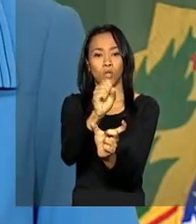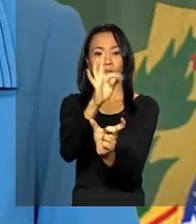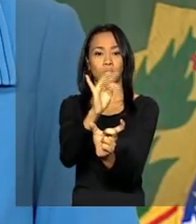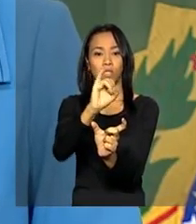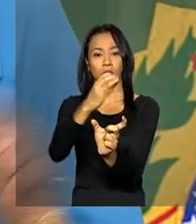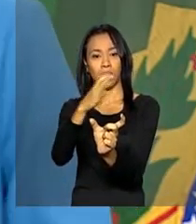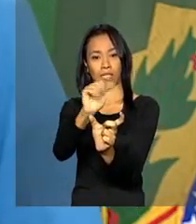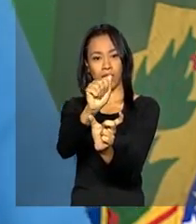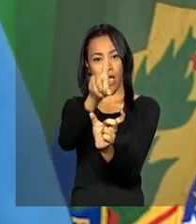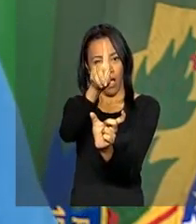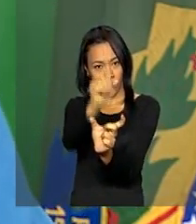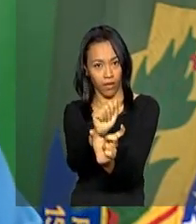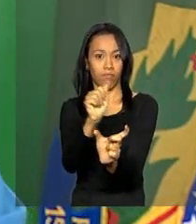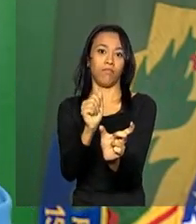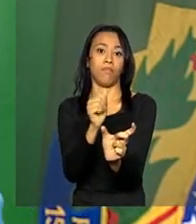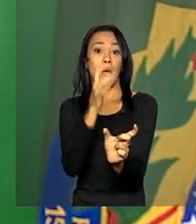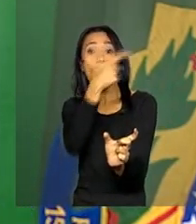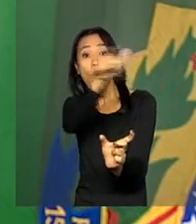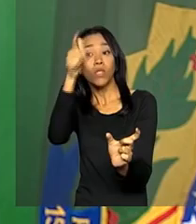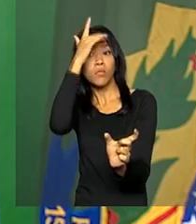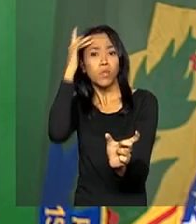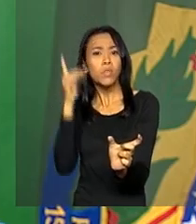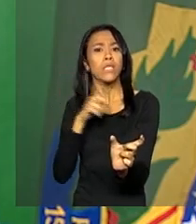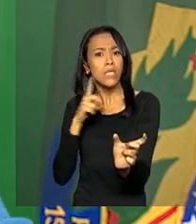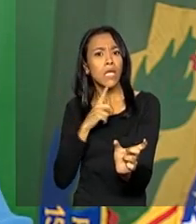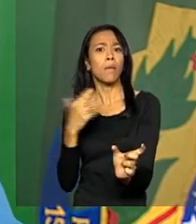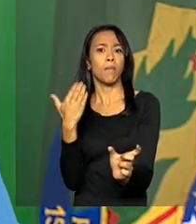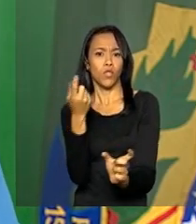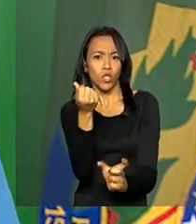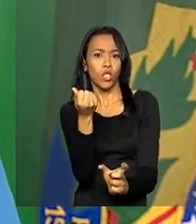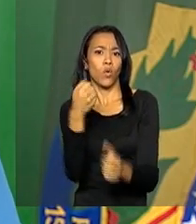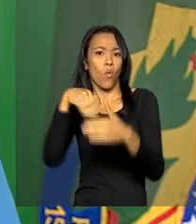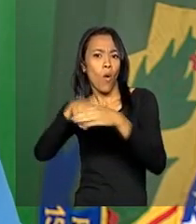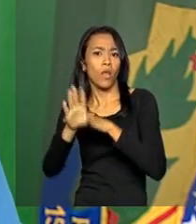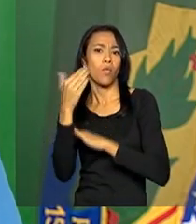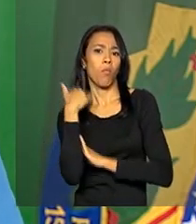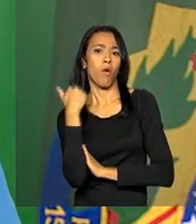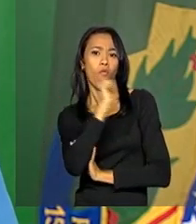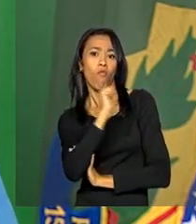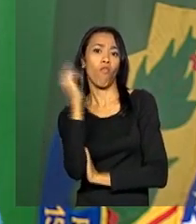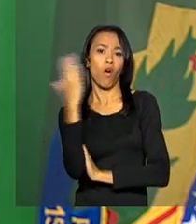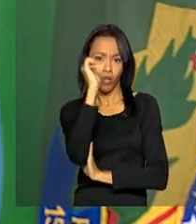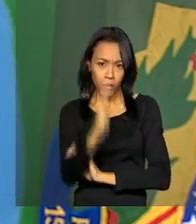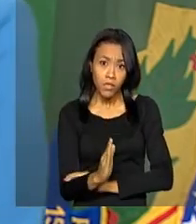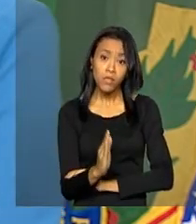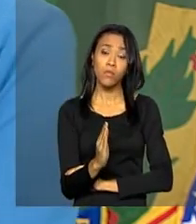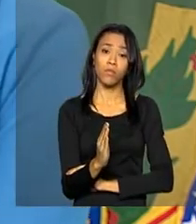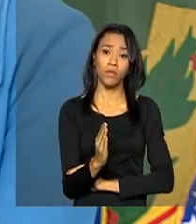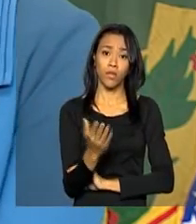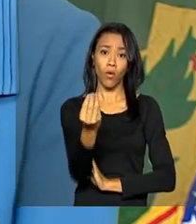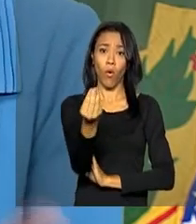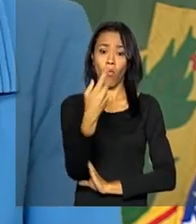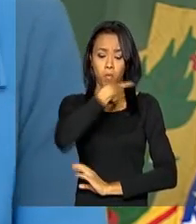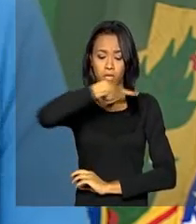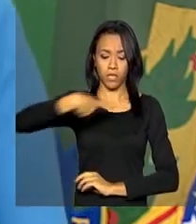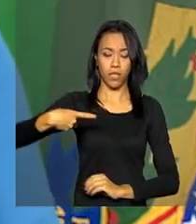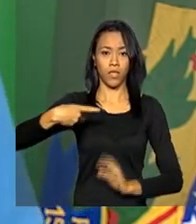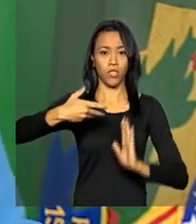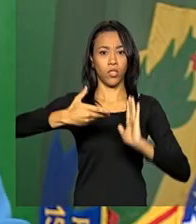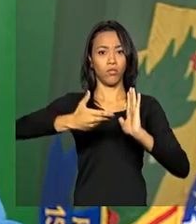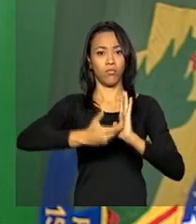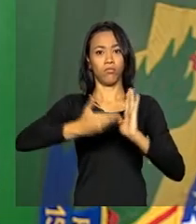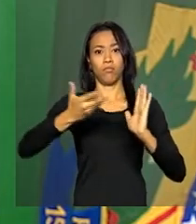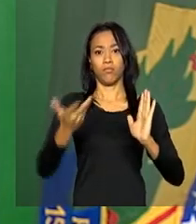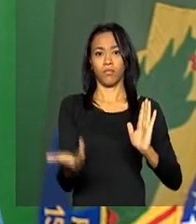ilícitos, que têm contas no exterior, presidem a sessão que trata